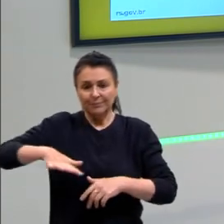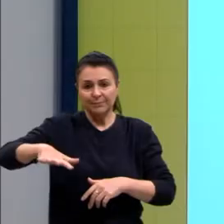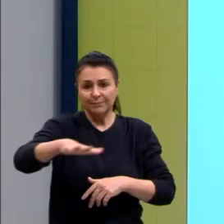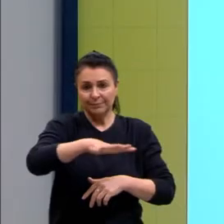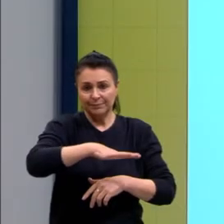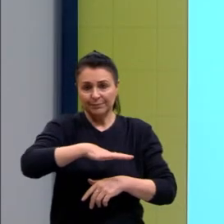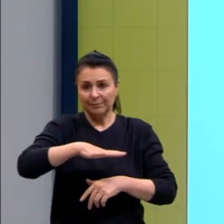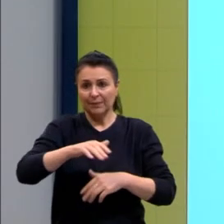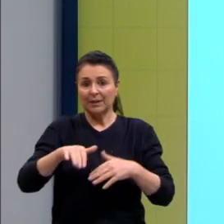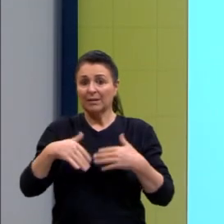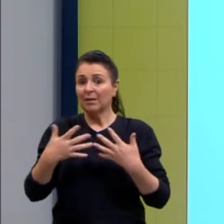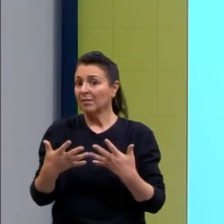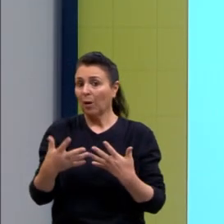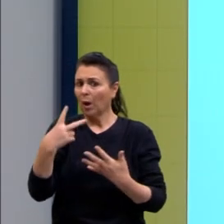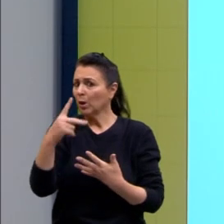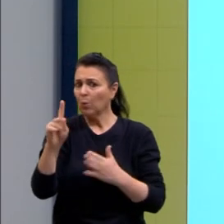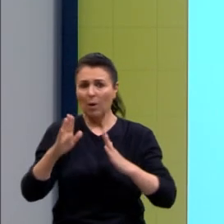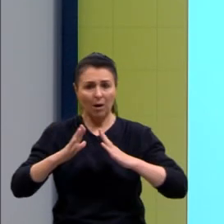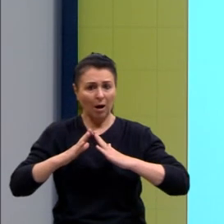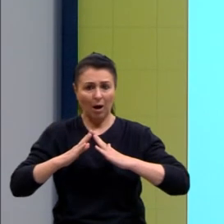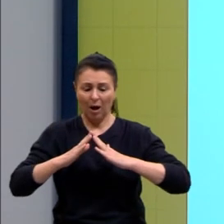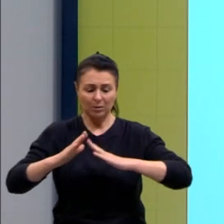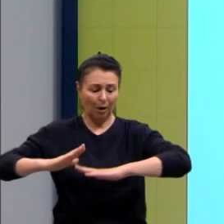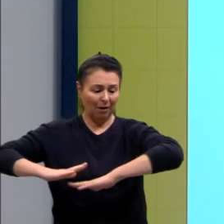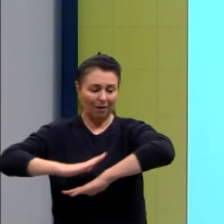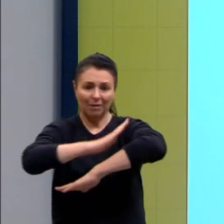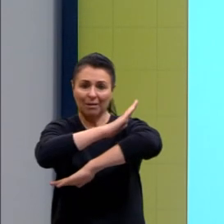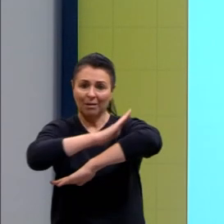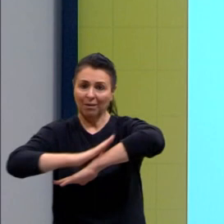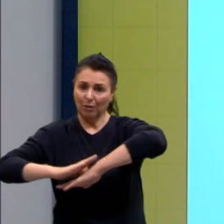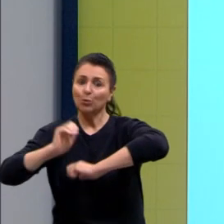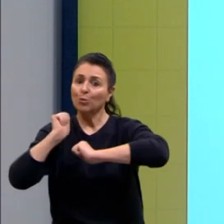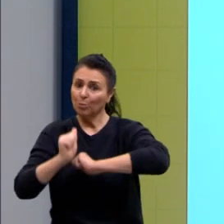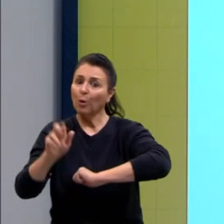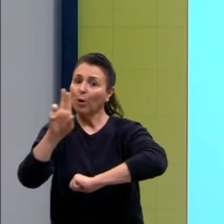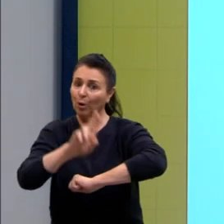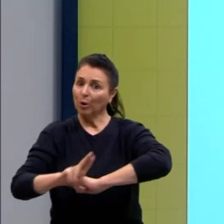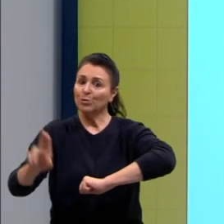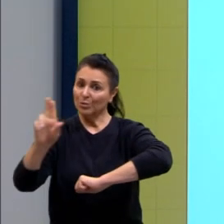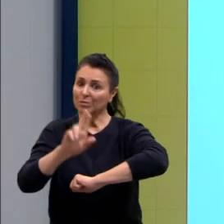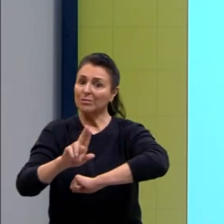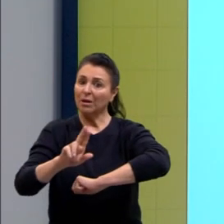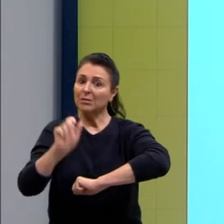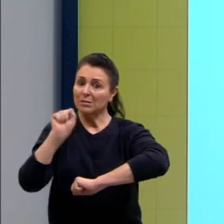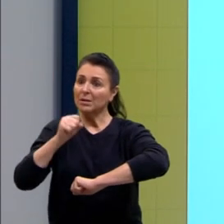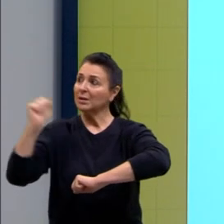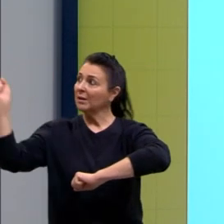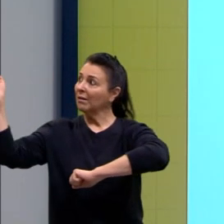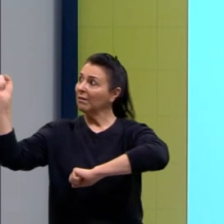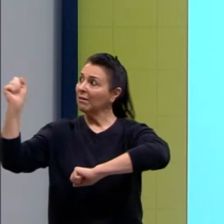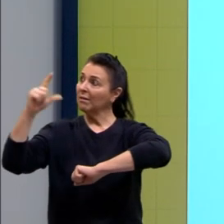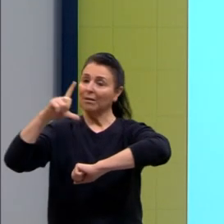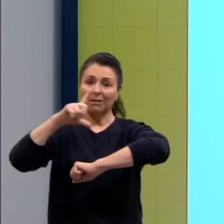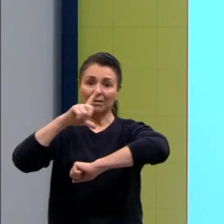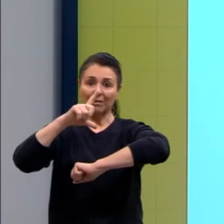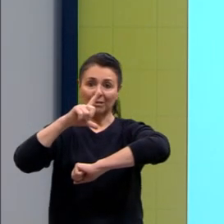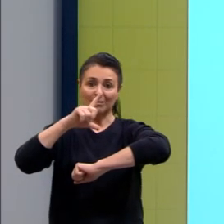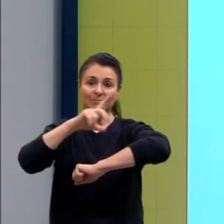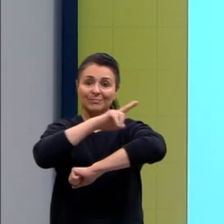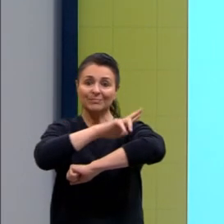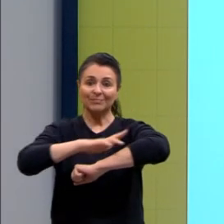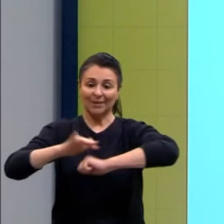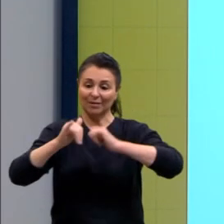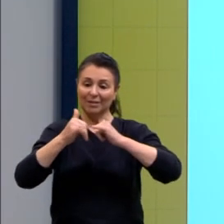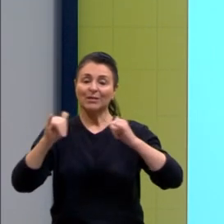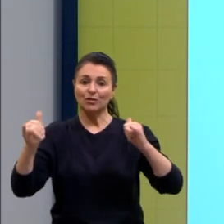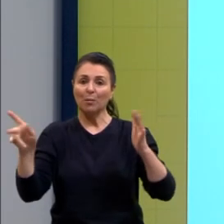tua casa ali, do telhado da tua casa, já pode gerar energia elétrica aí para o teu sustento, tá, agronizada,